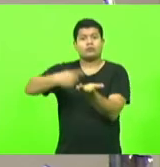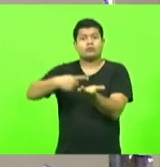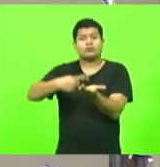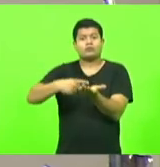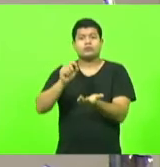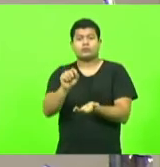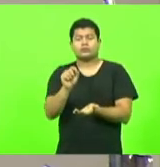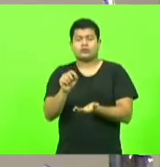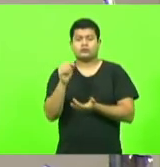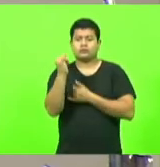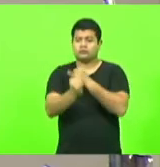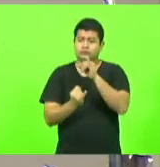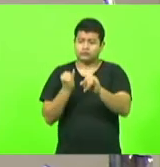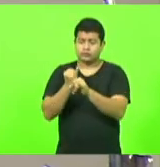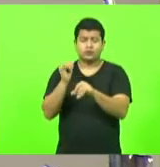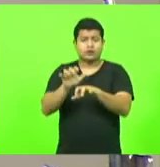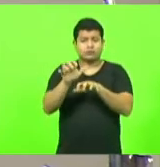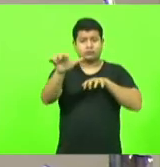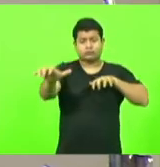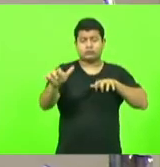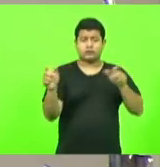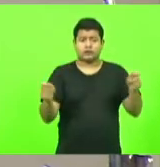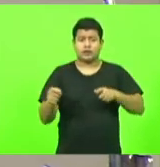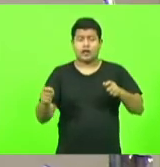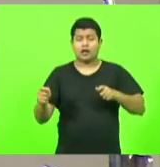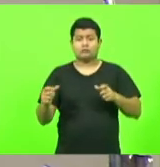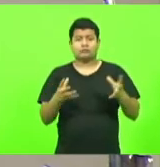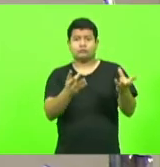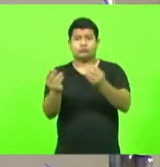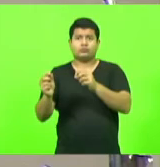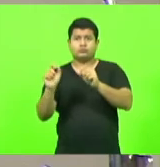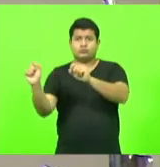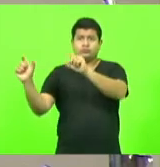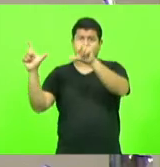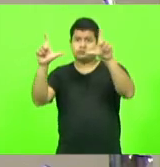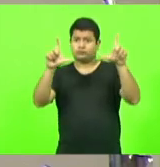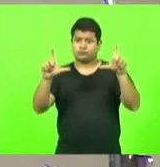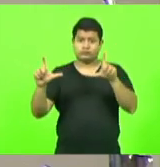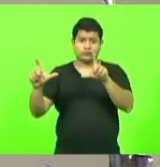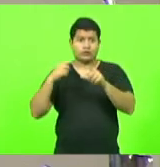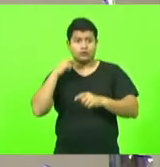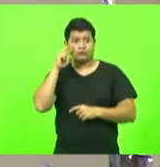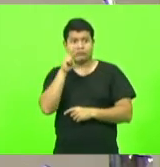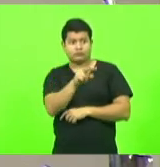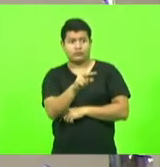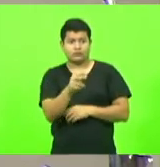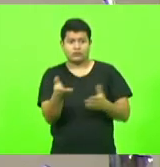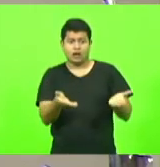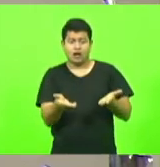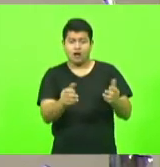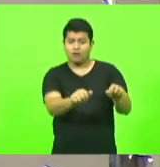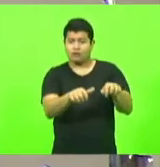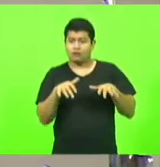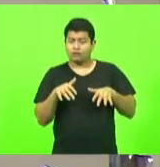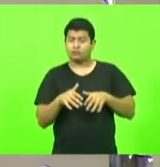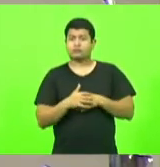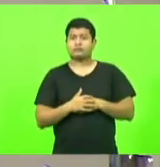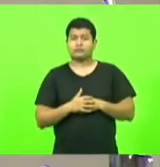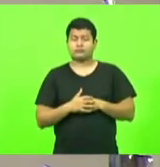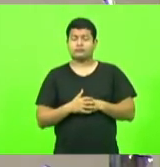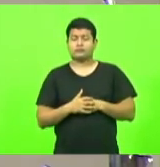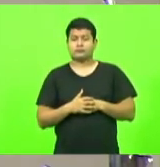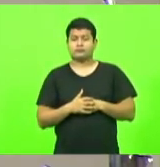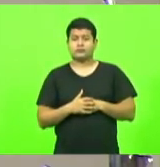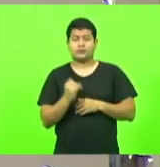virtualmente então aqui muitos deputados estão na tela aqui presenciando esta sessão e é